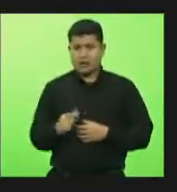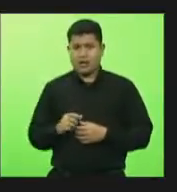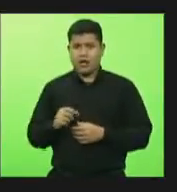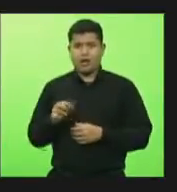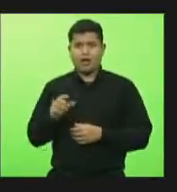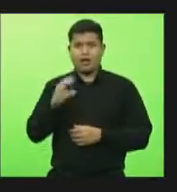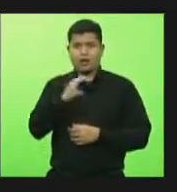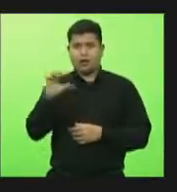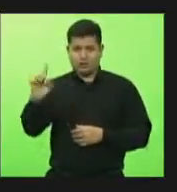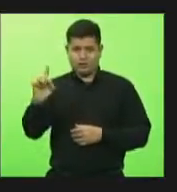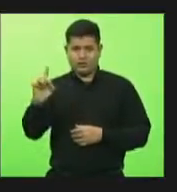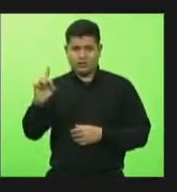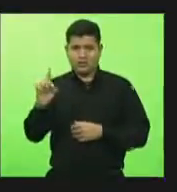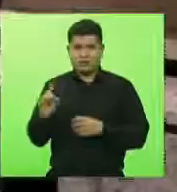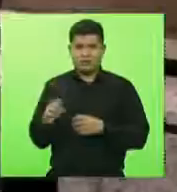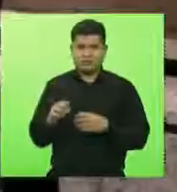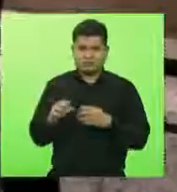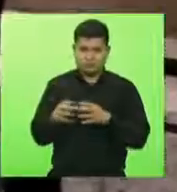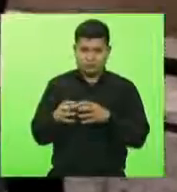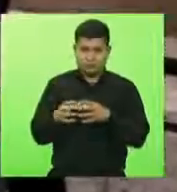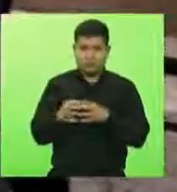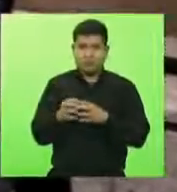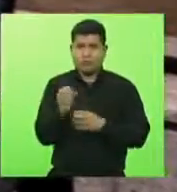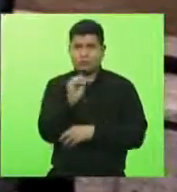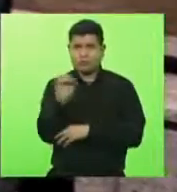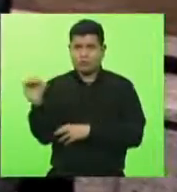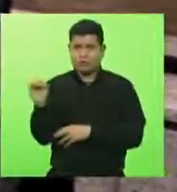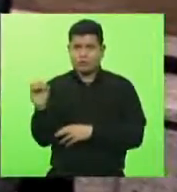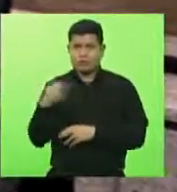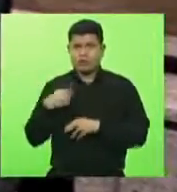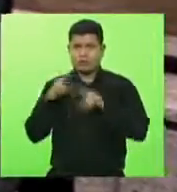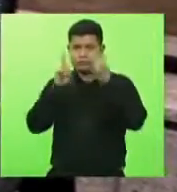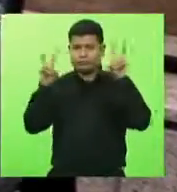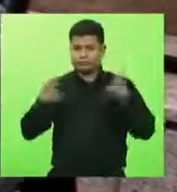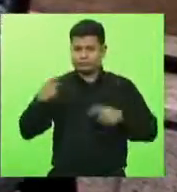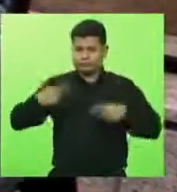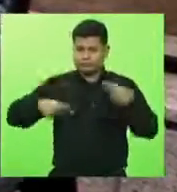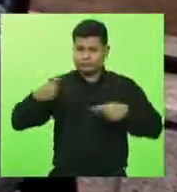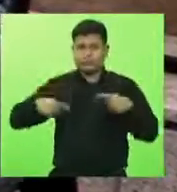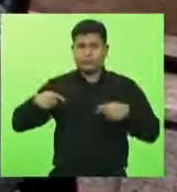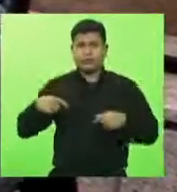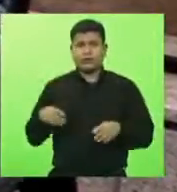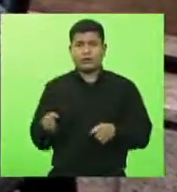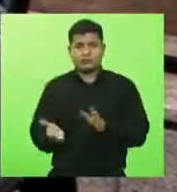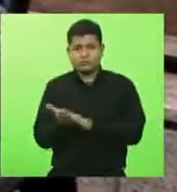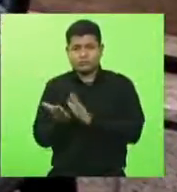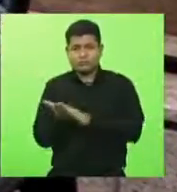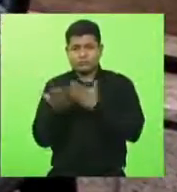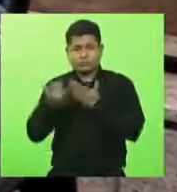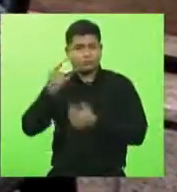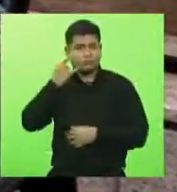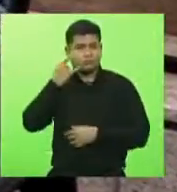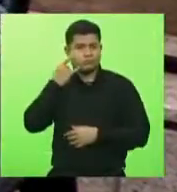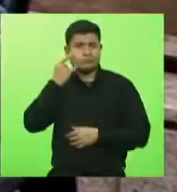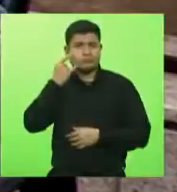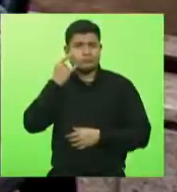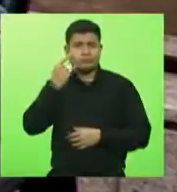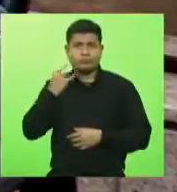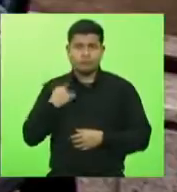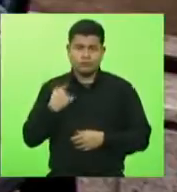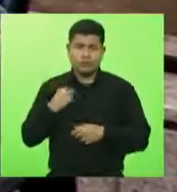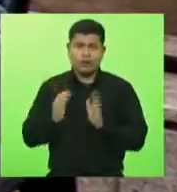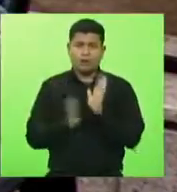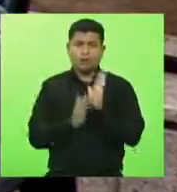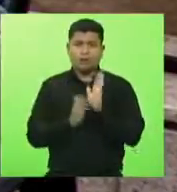ter trazido esse tema para uma discussão na bancada. parabenizar também o deputado Mauro por ter, que foi quem